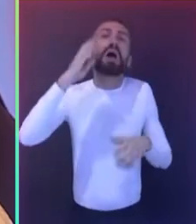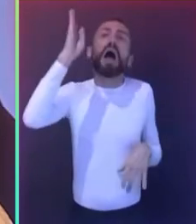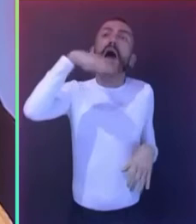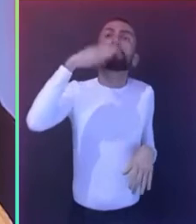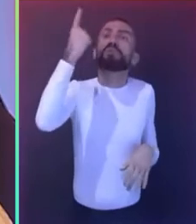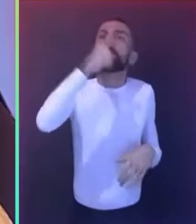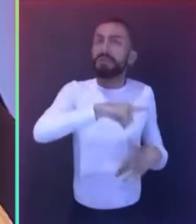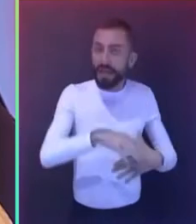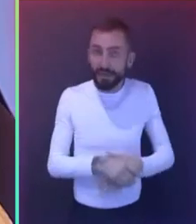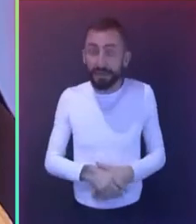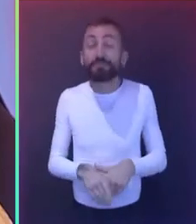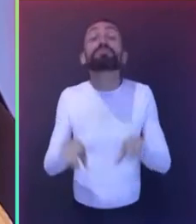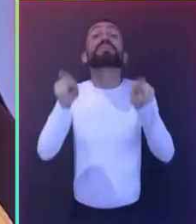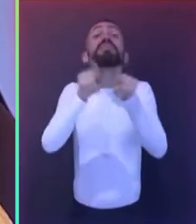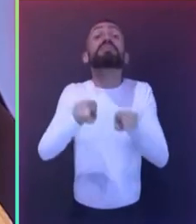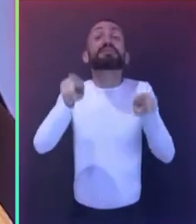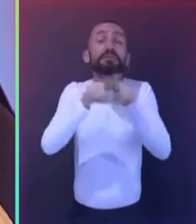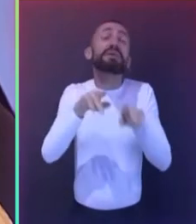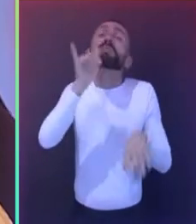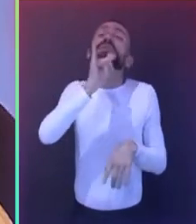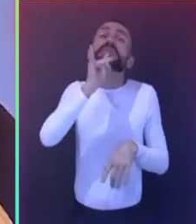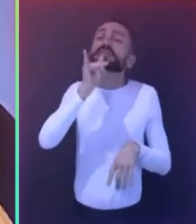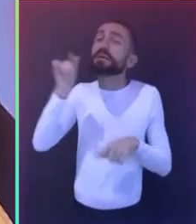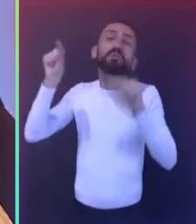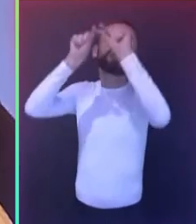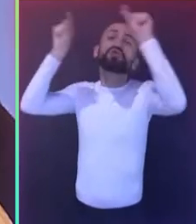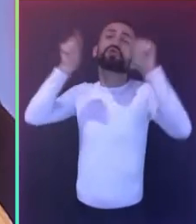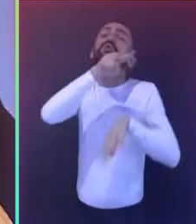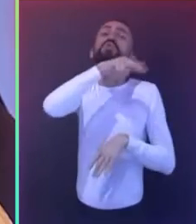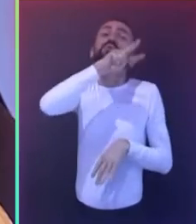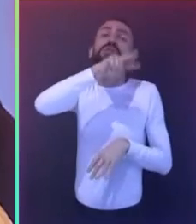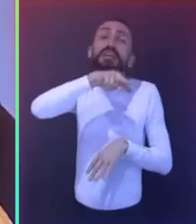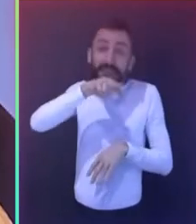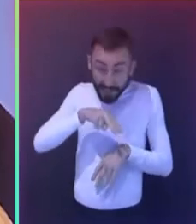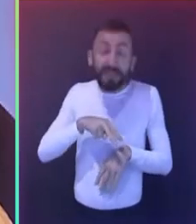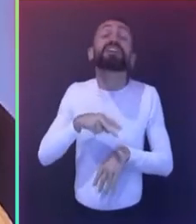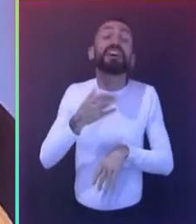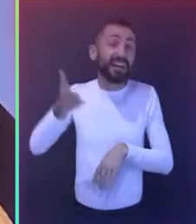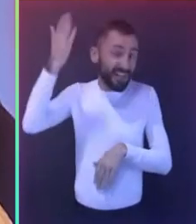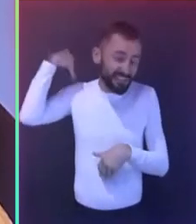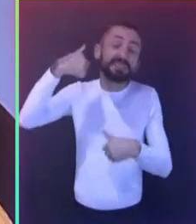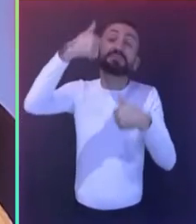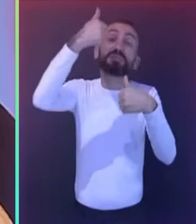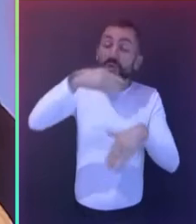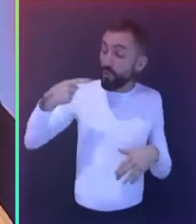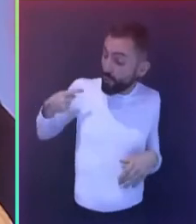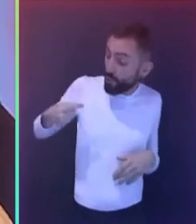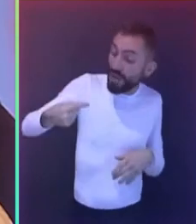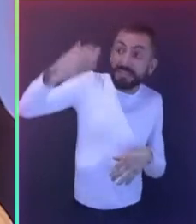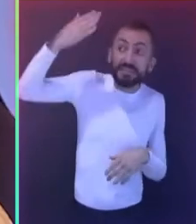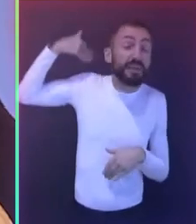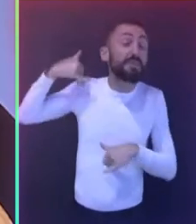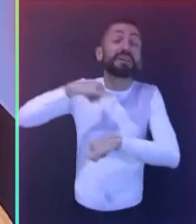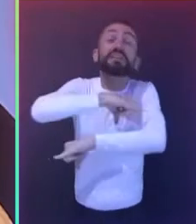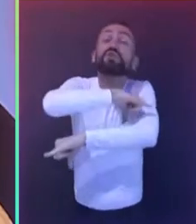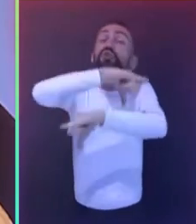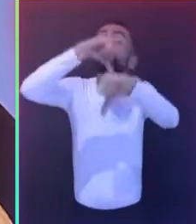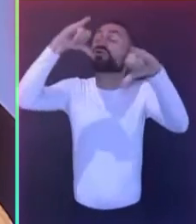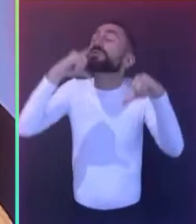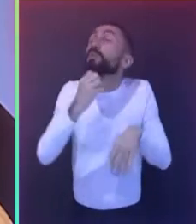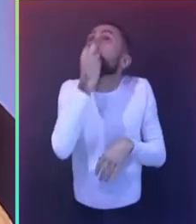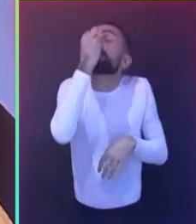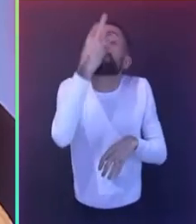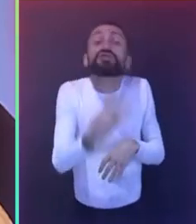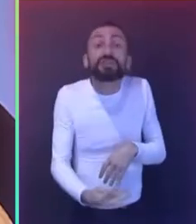serviços públicos, como o Instituto Butantan, também já mencionado, que há uma semana nos trouxe notícias extremamente positivas